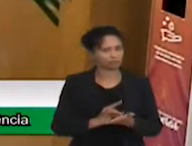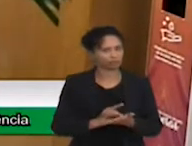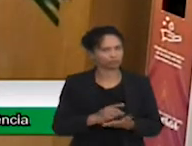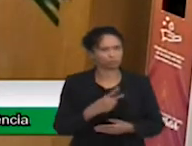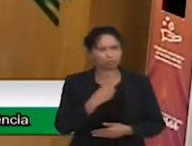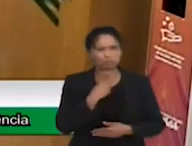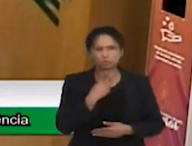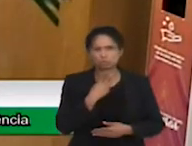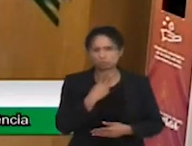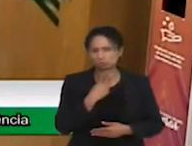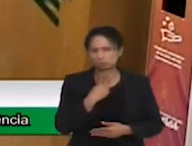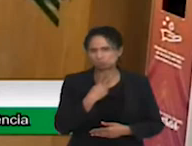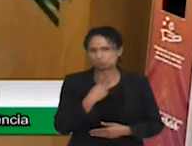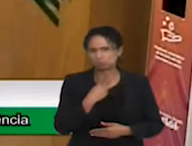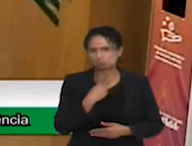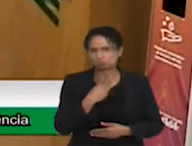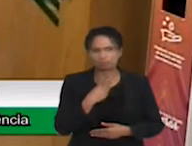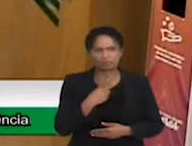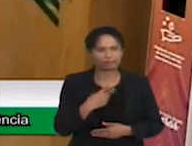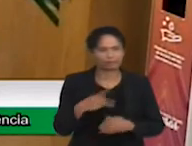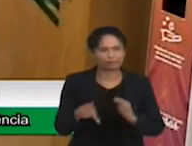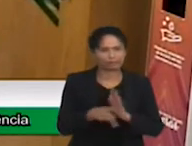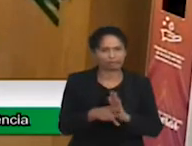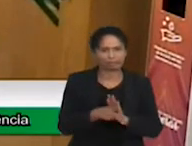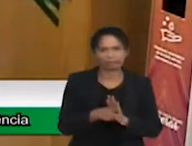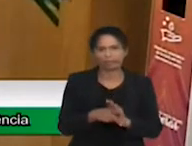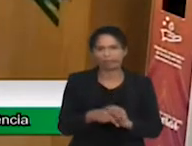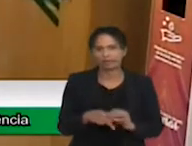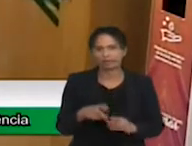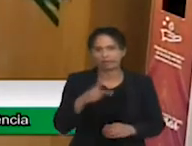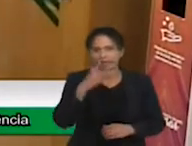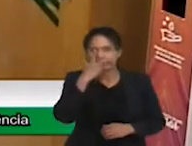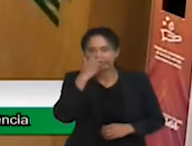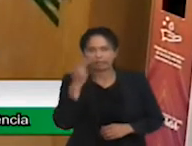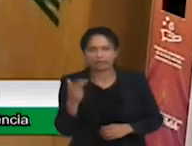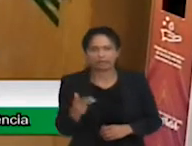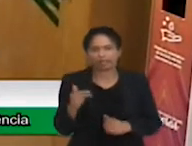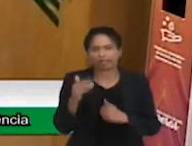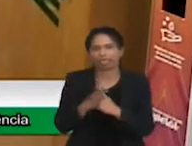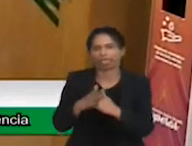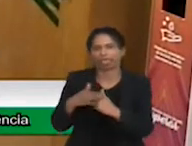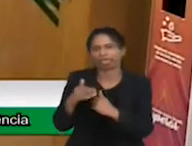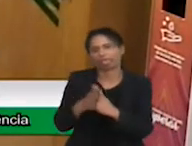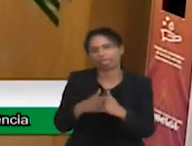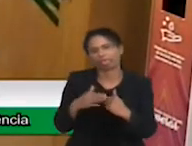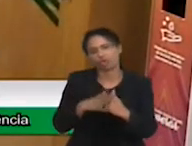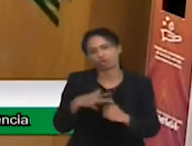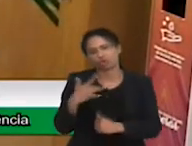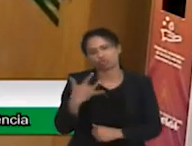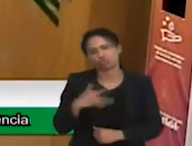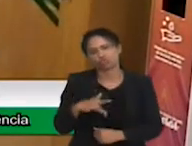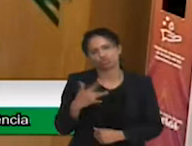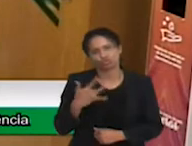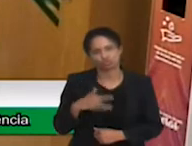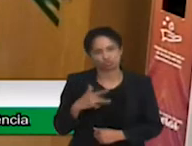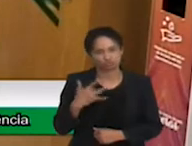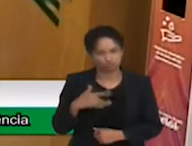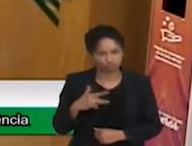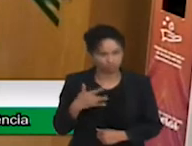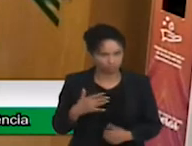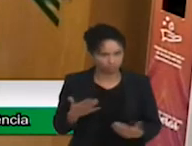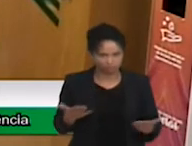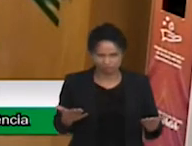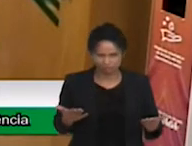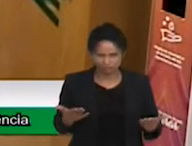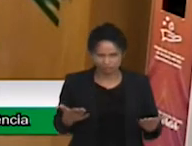As pessoas com deficiência, elas não são heróis, e